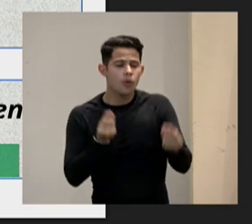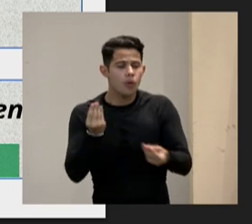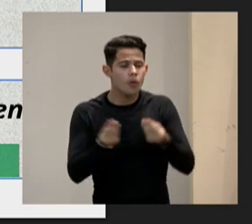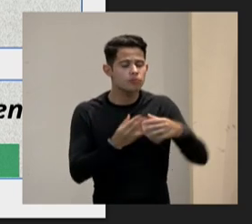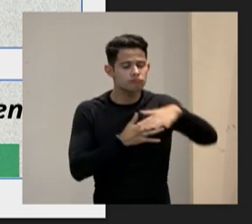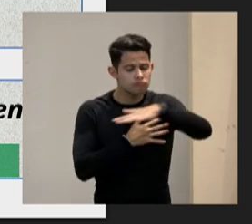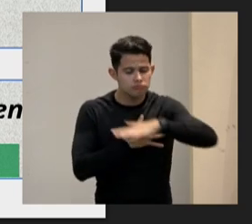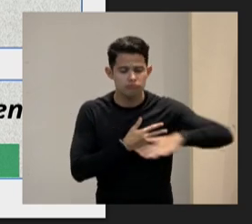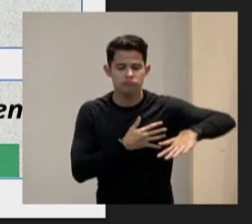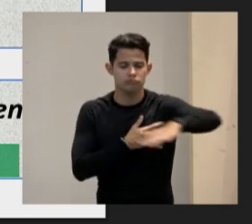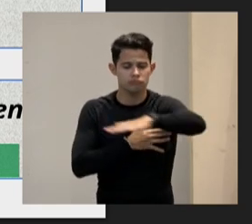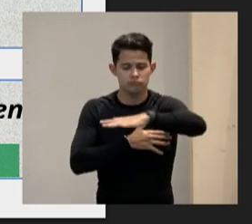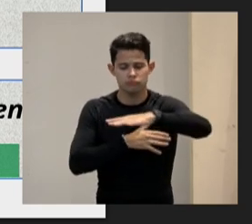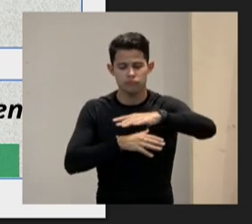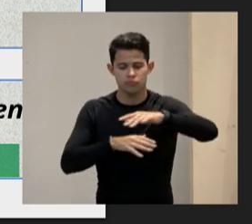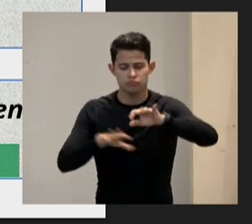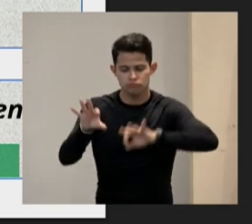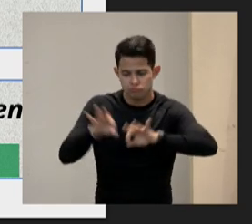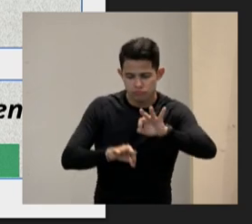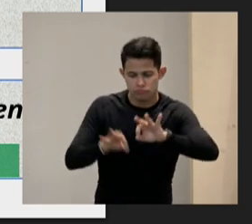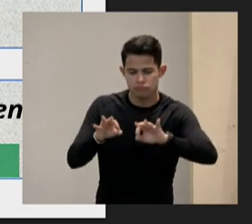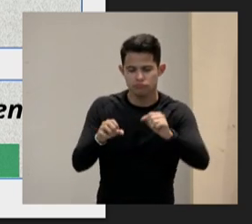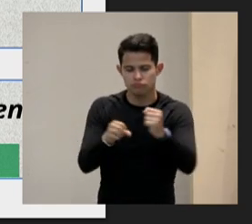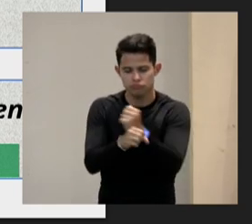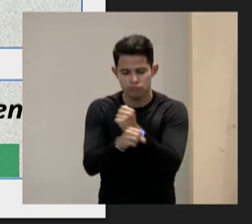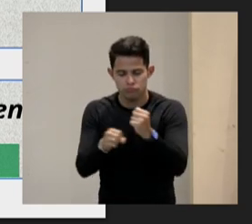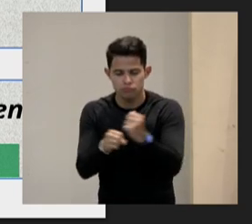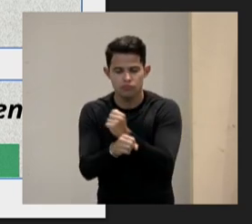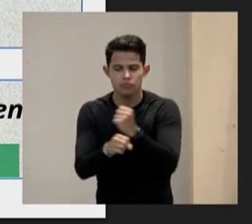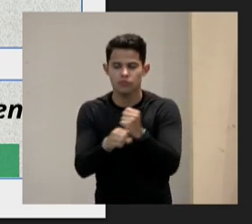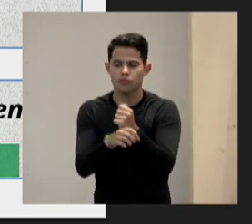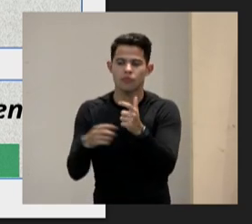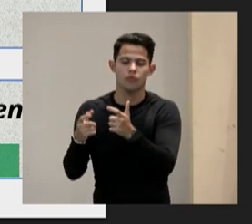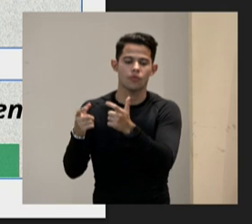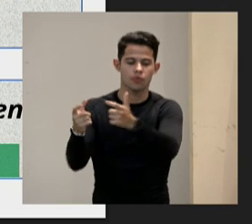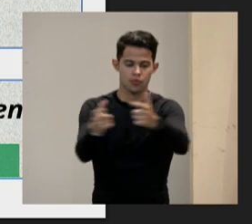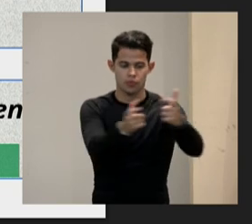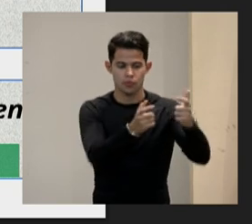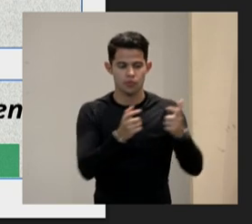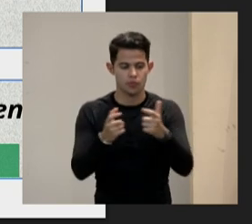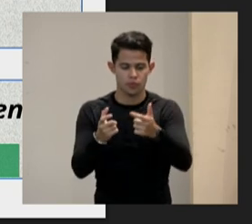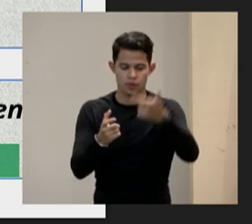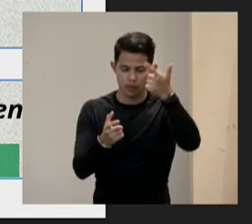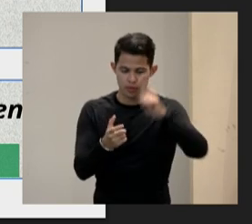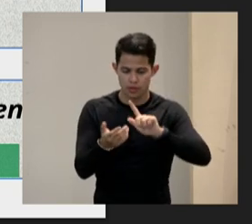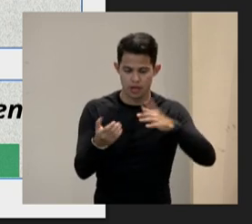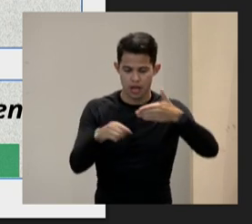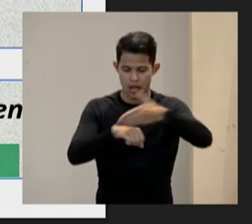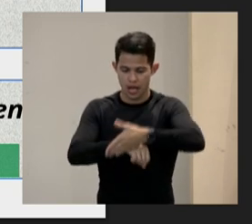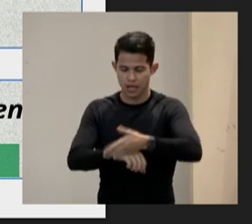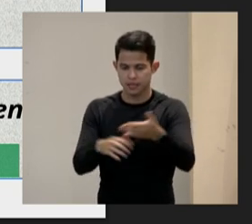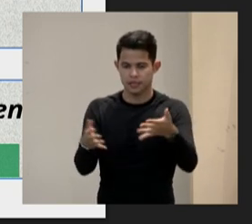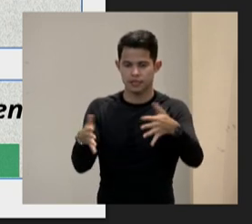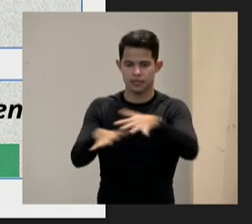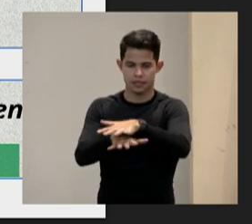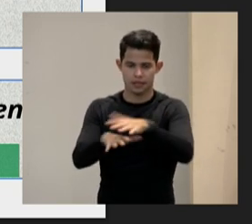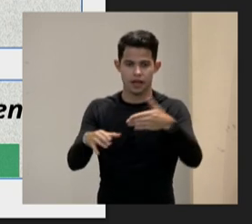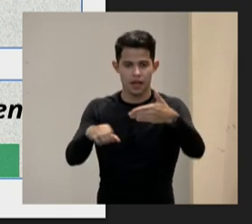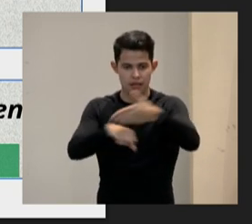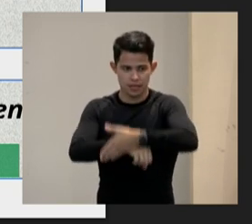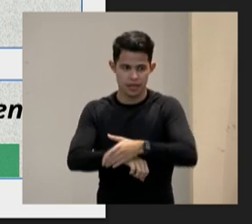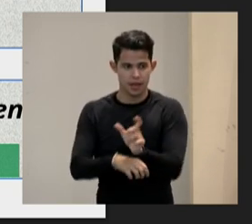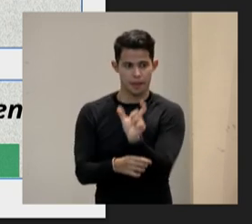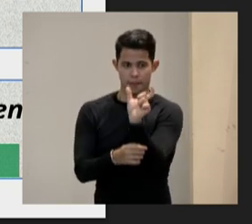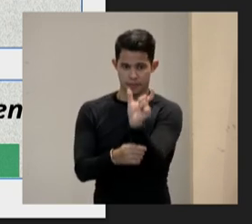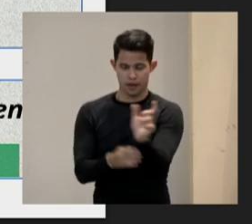espaço um ambiente um território que seja acessível palavra fundamental